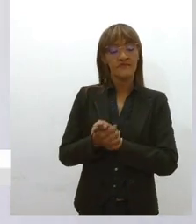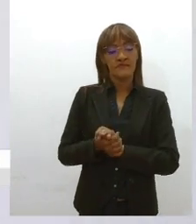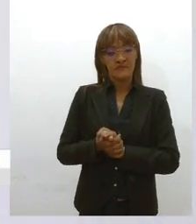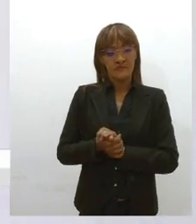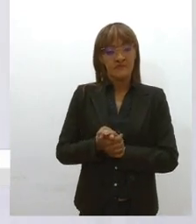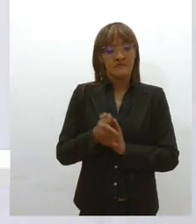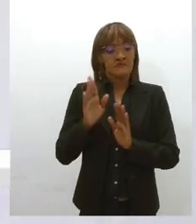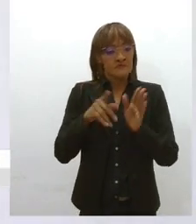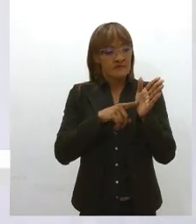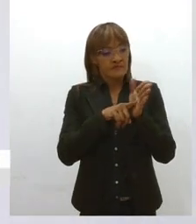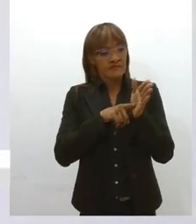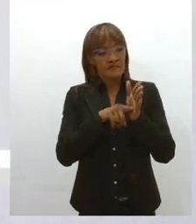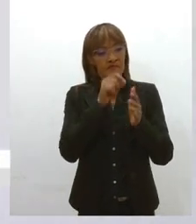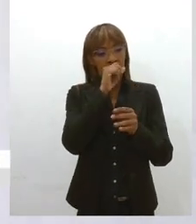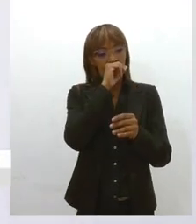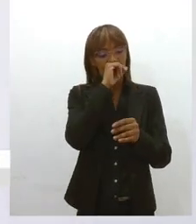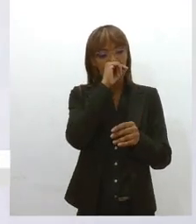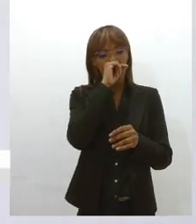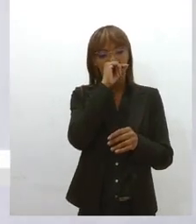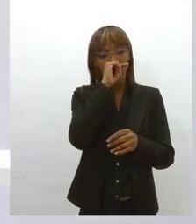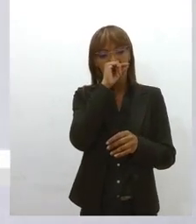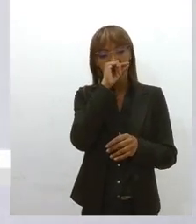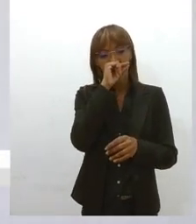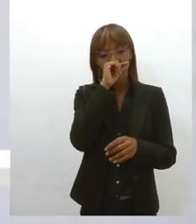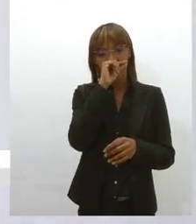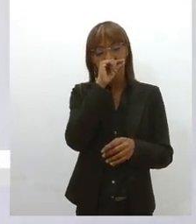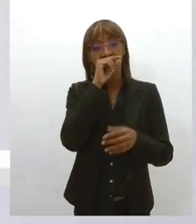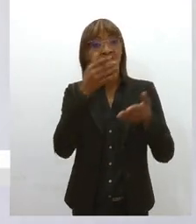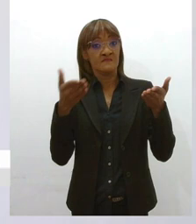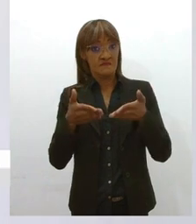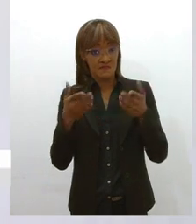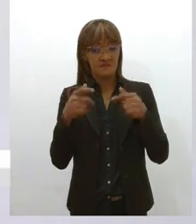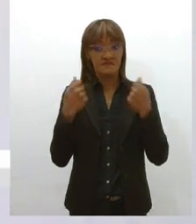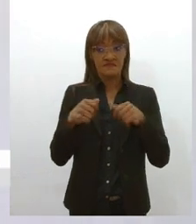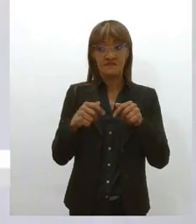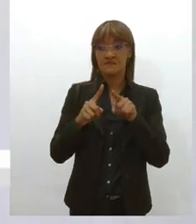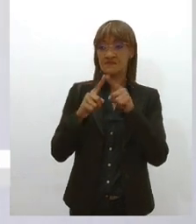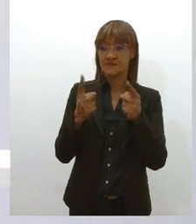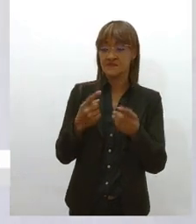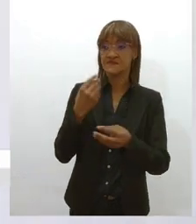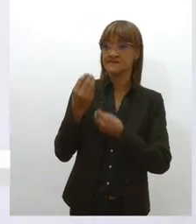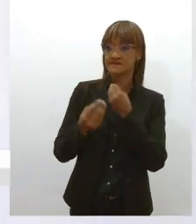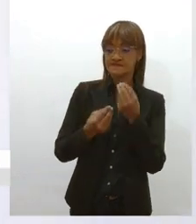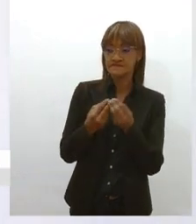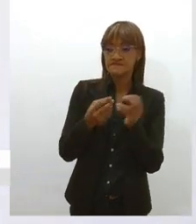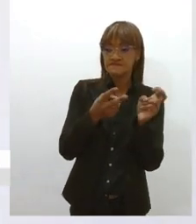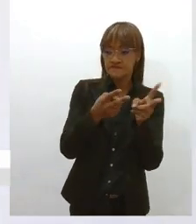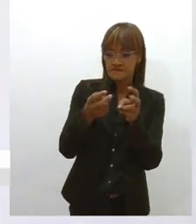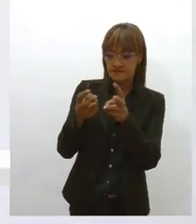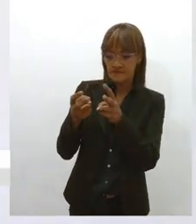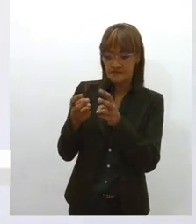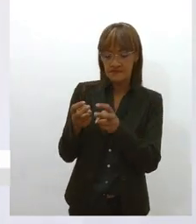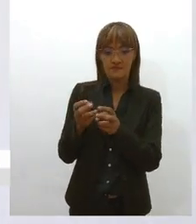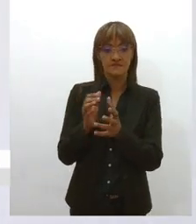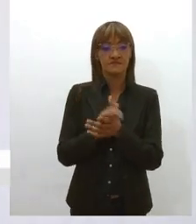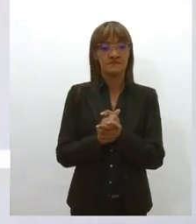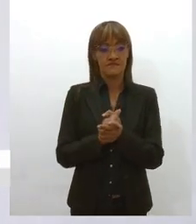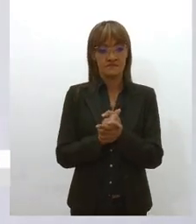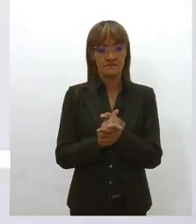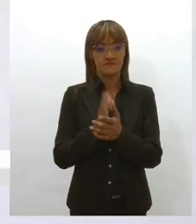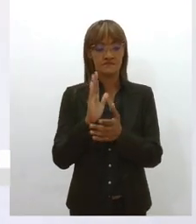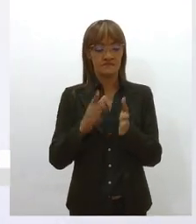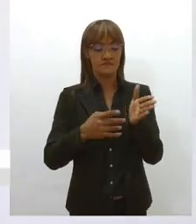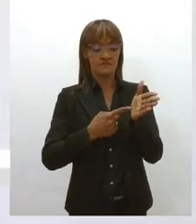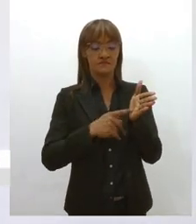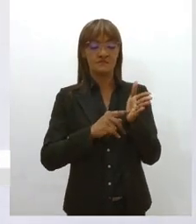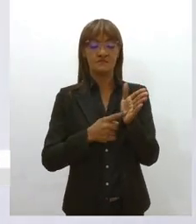precisaria, na realidade, hoje, ser atualizada. Sim, mas a gente concebe que a existência das entidades sindicais, elas são